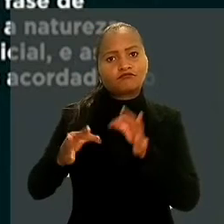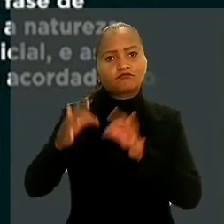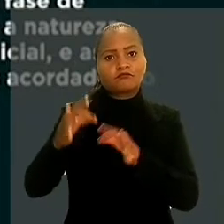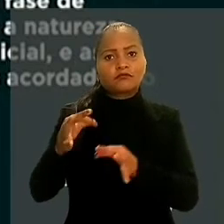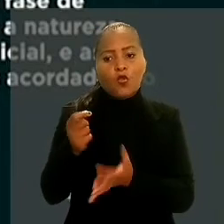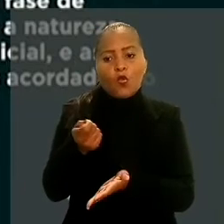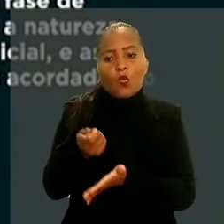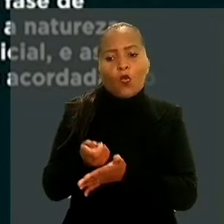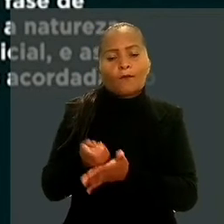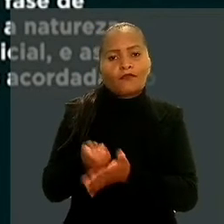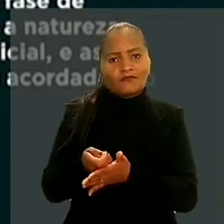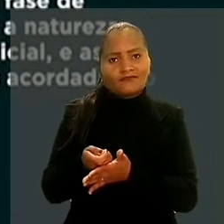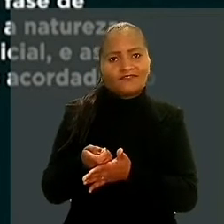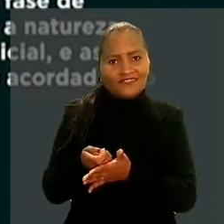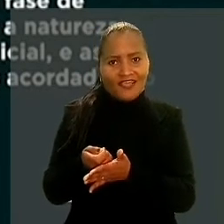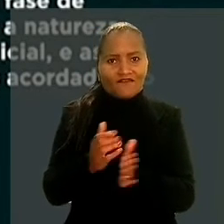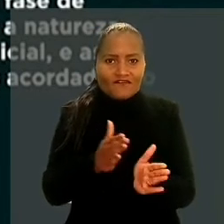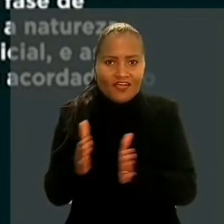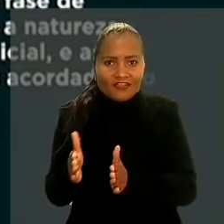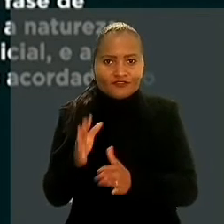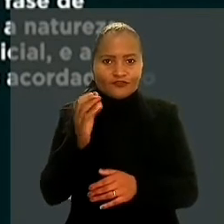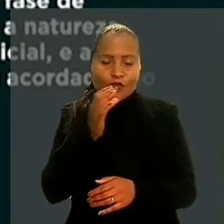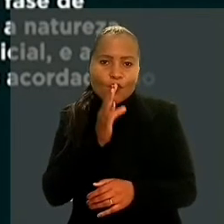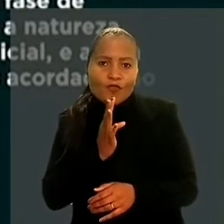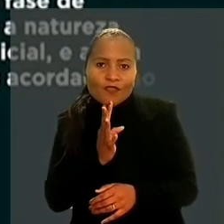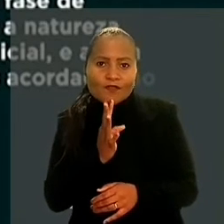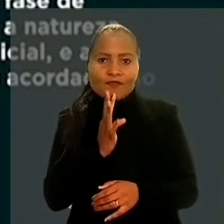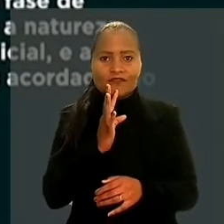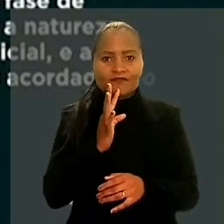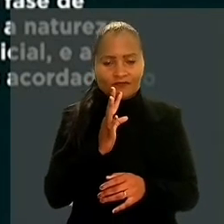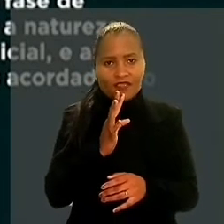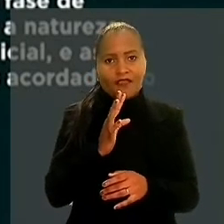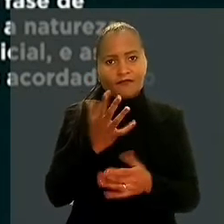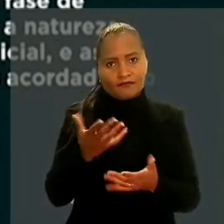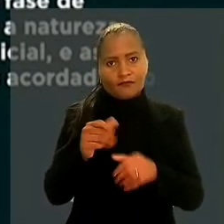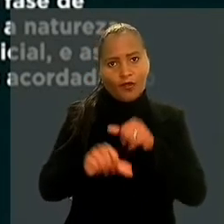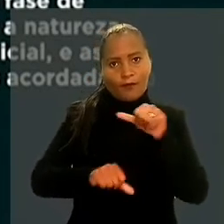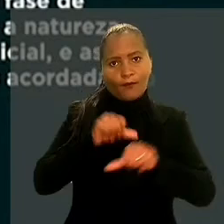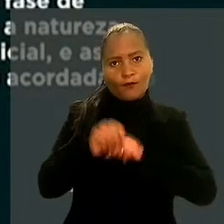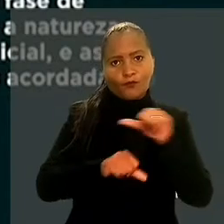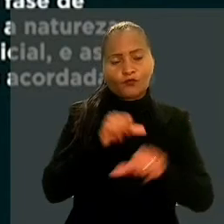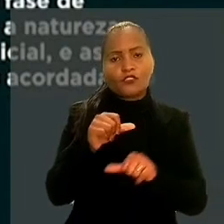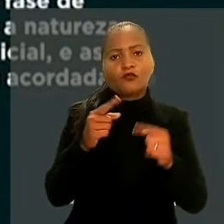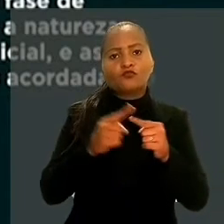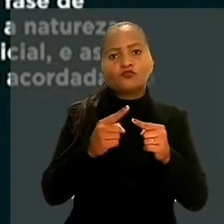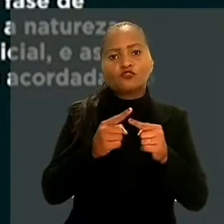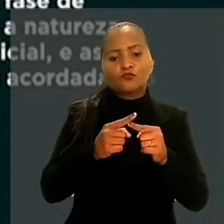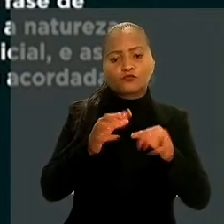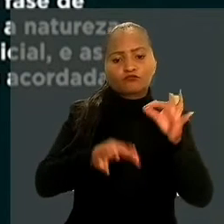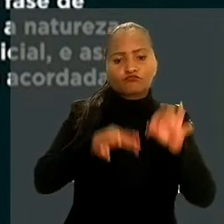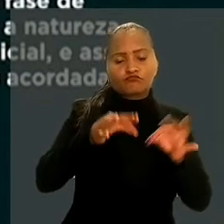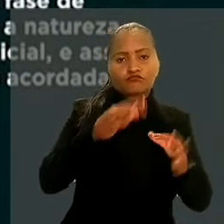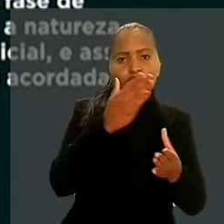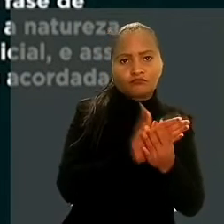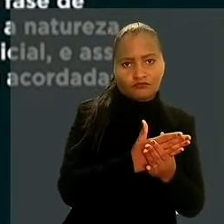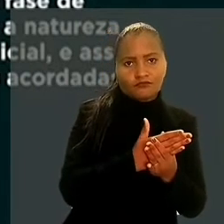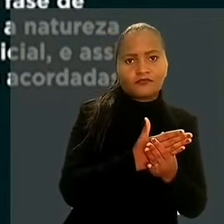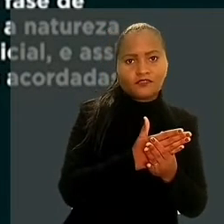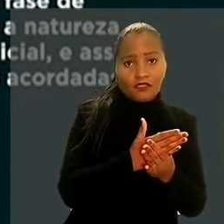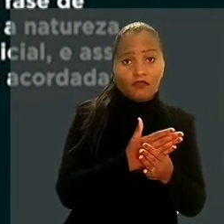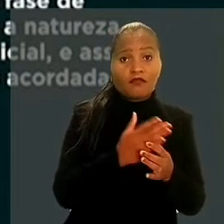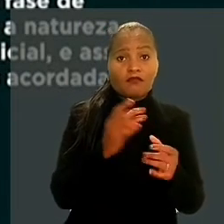a ação de cobrança em fase de conhecimento, a fim de modificar a natureza jurídica do título executivo para judicial,